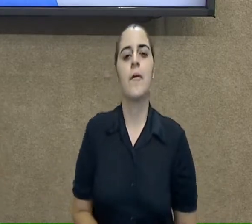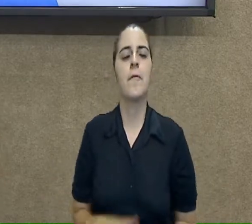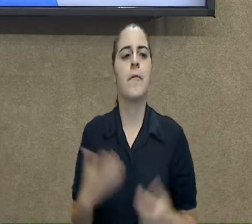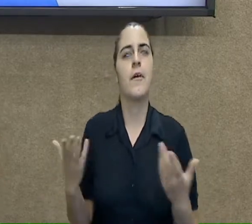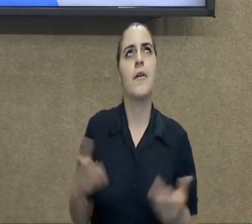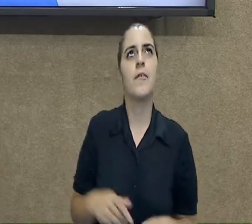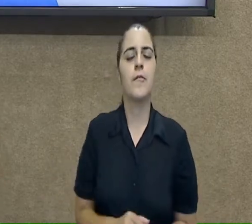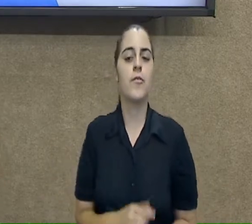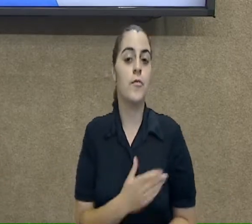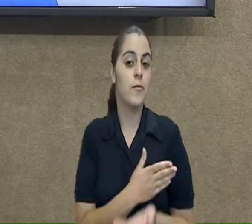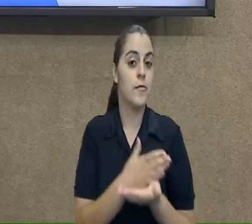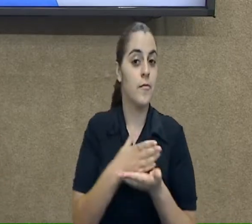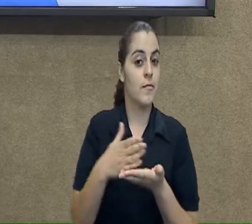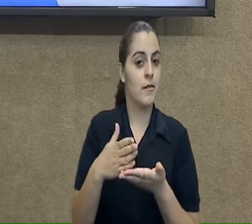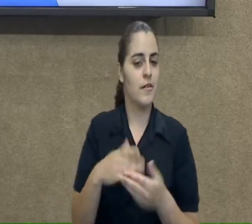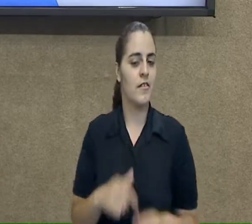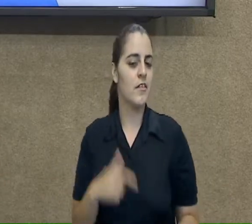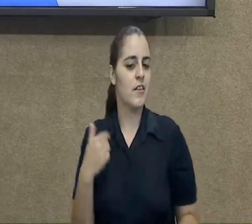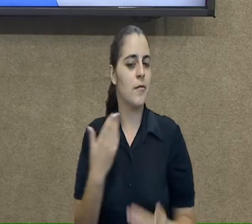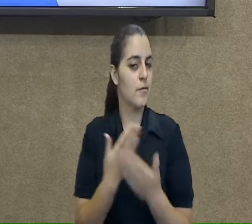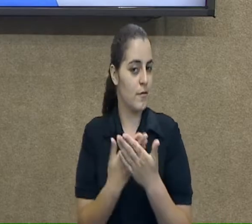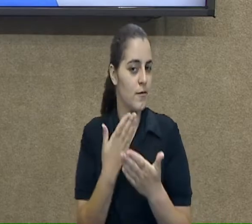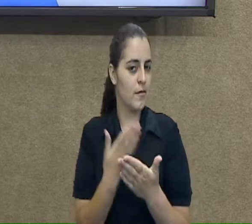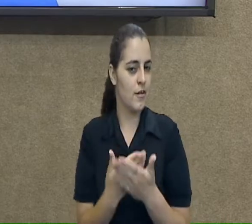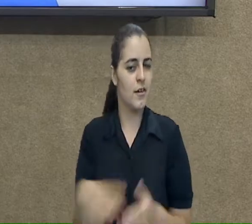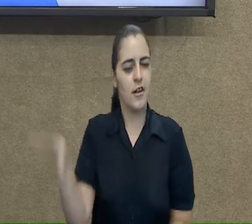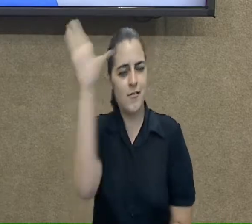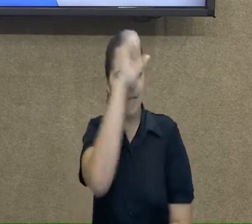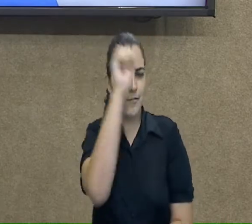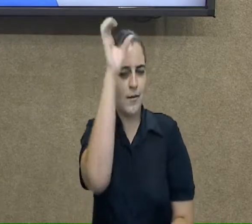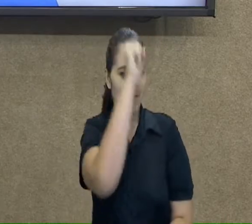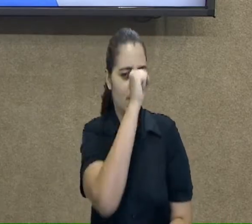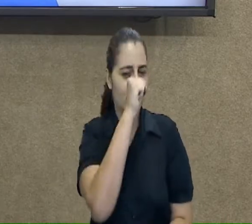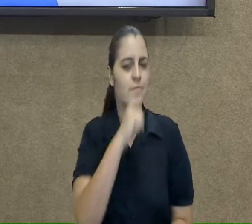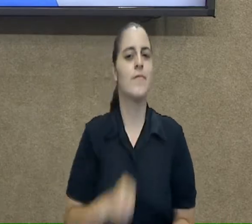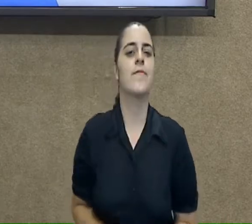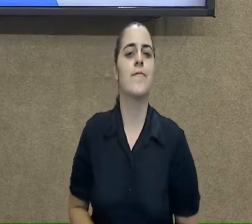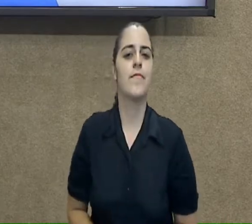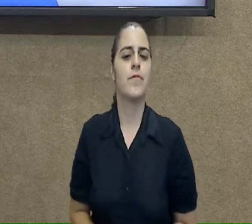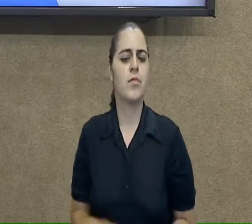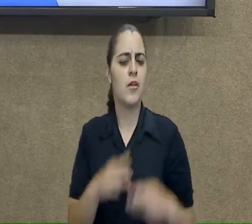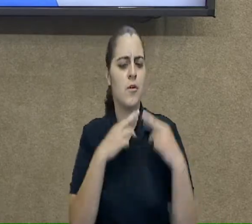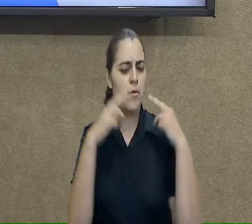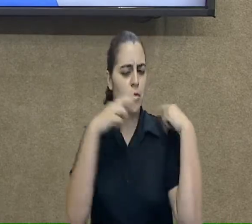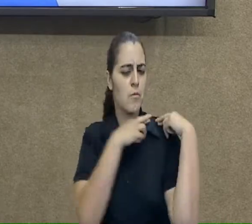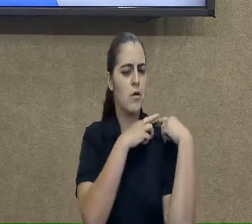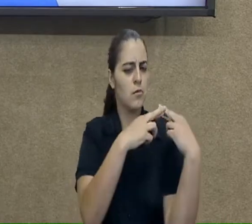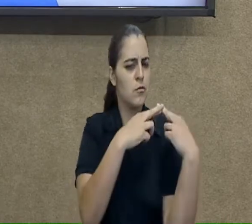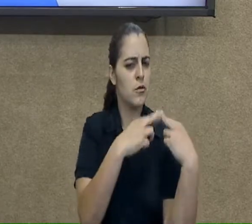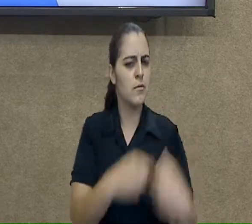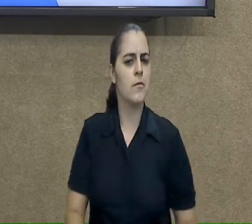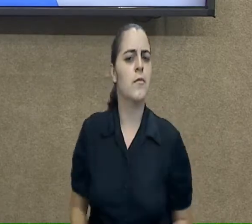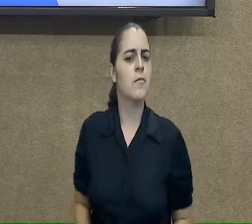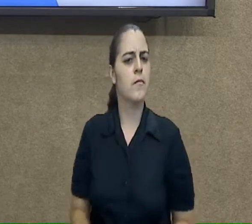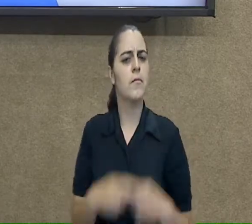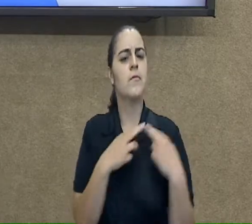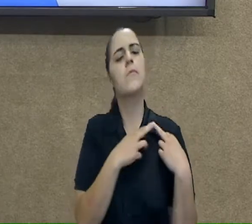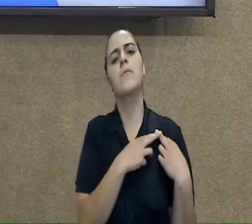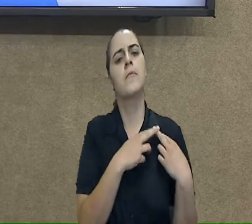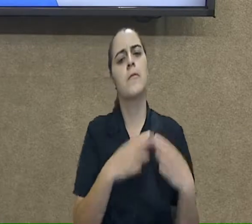Para que nós possamos ter um trabalho dinâmico e com muita responsabilidade e